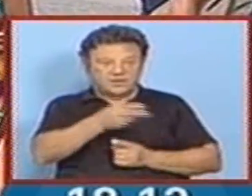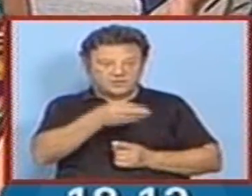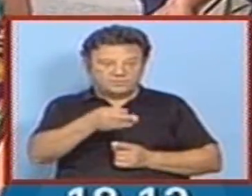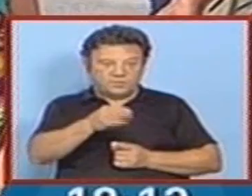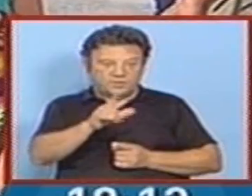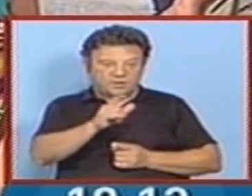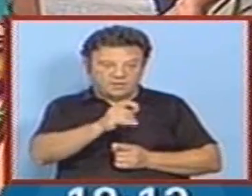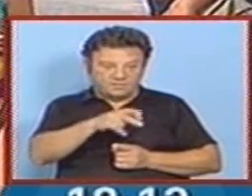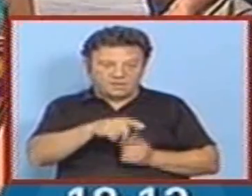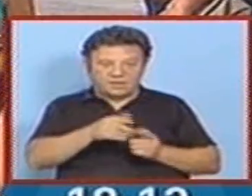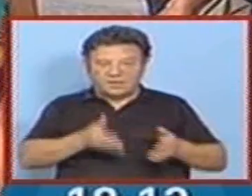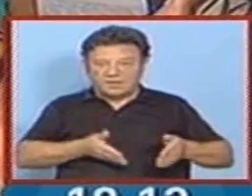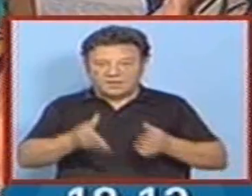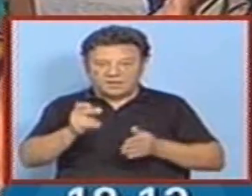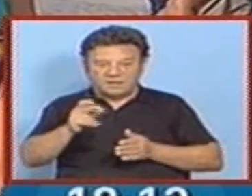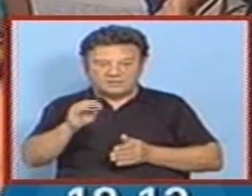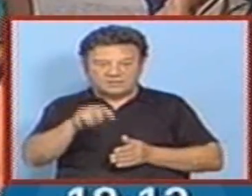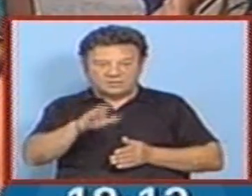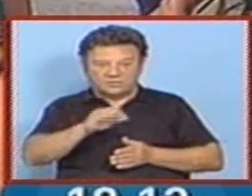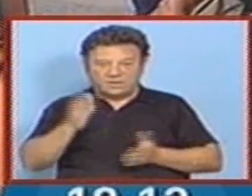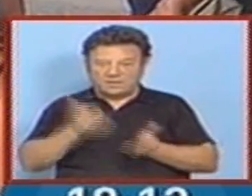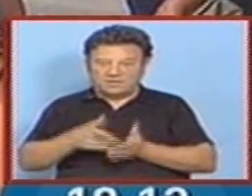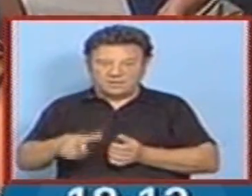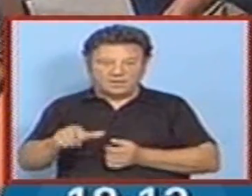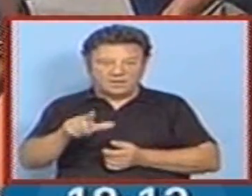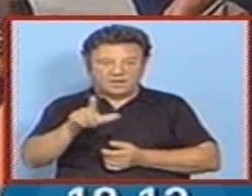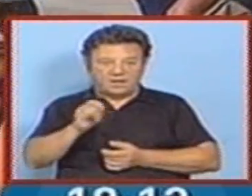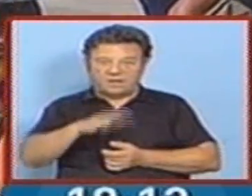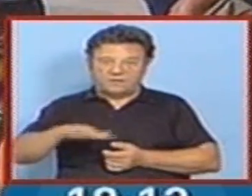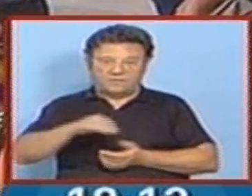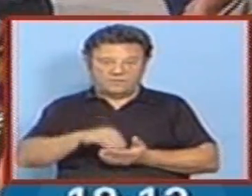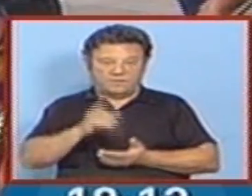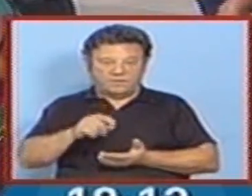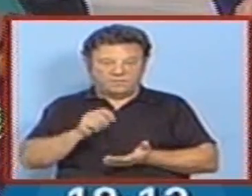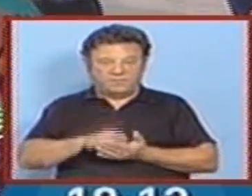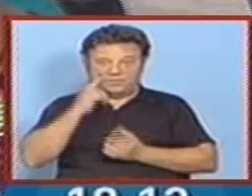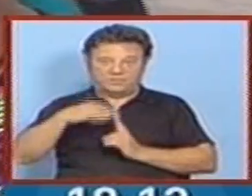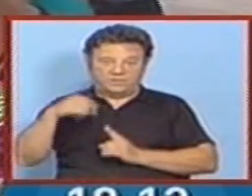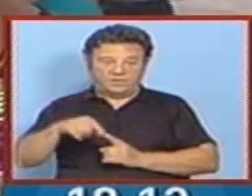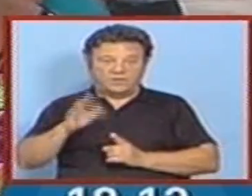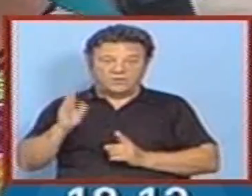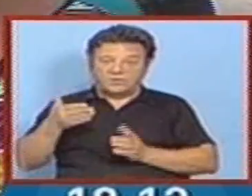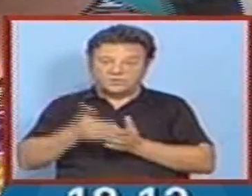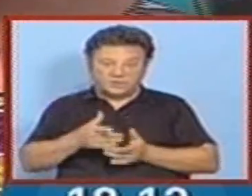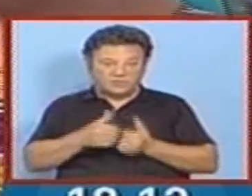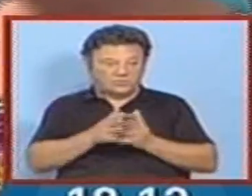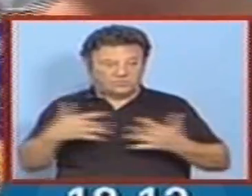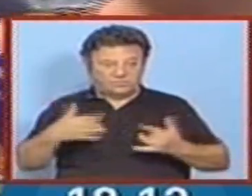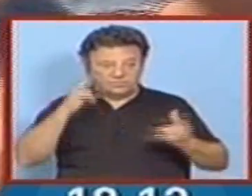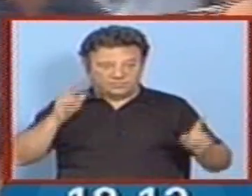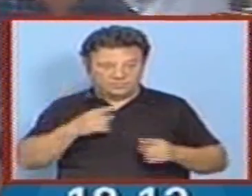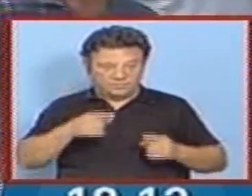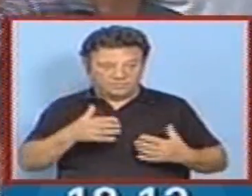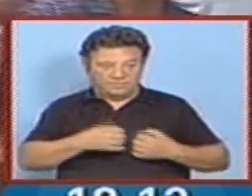Quando chegarmos aqui, as concertinas vão tocar e dividir-se em grupos, organizando rusgas e